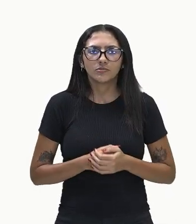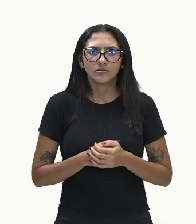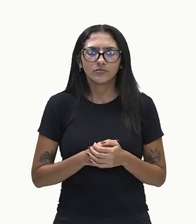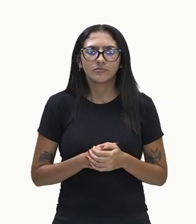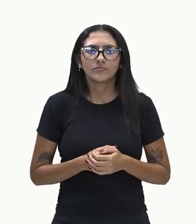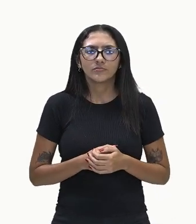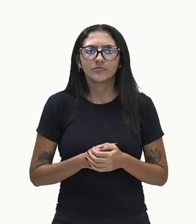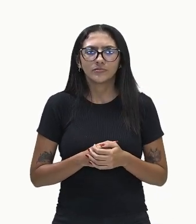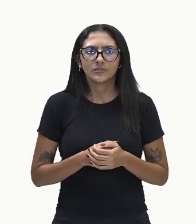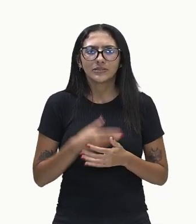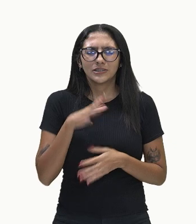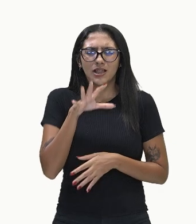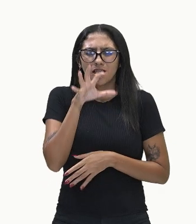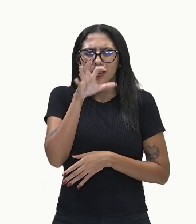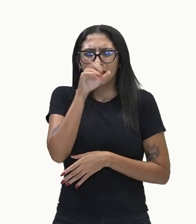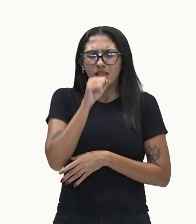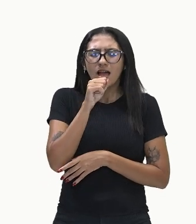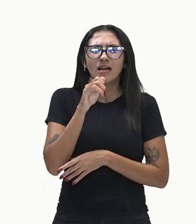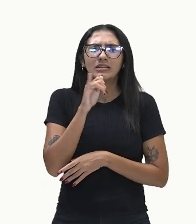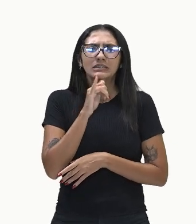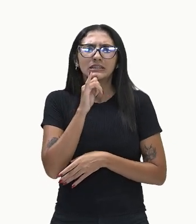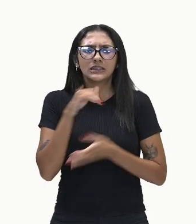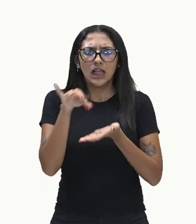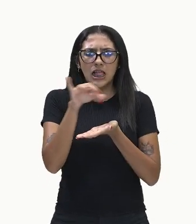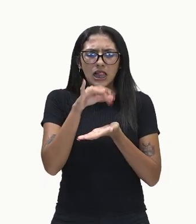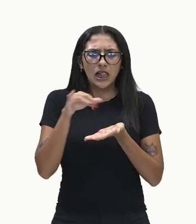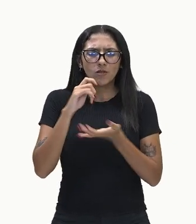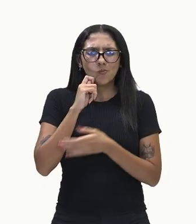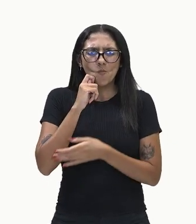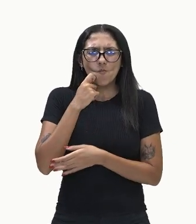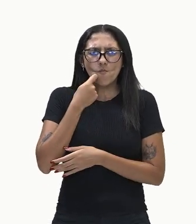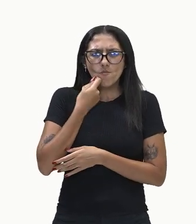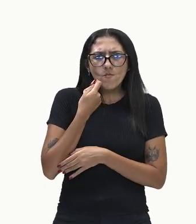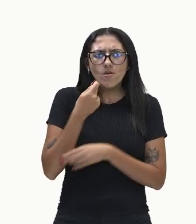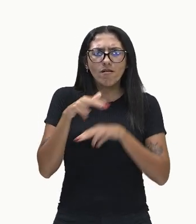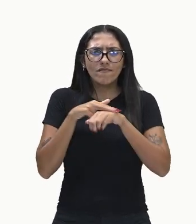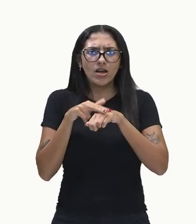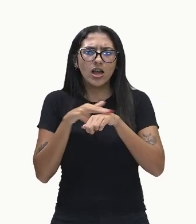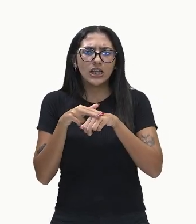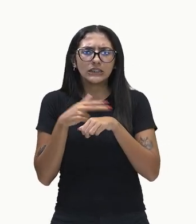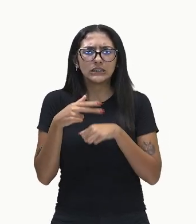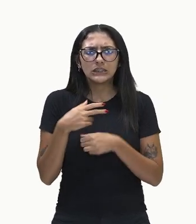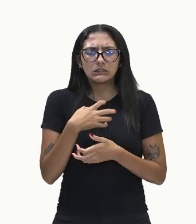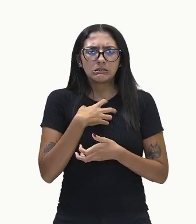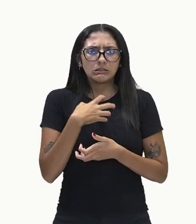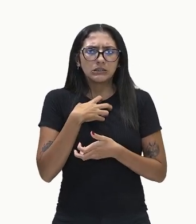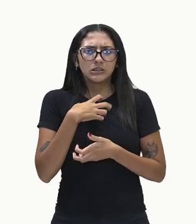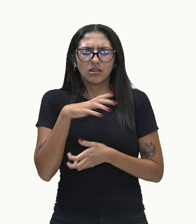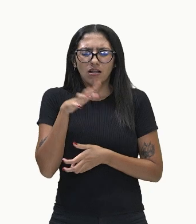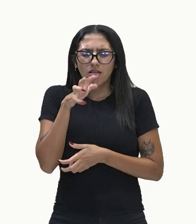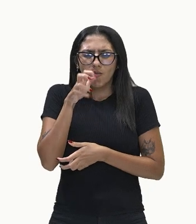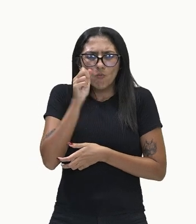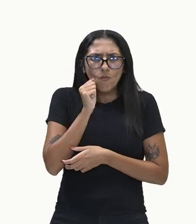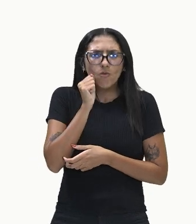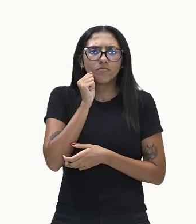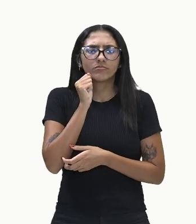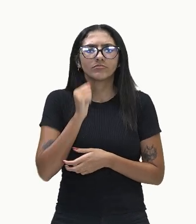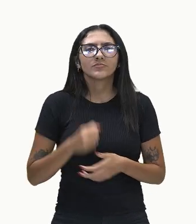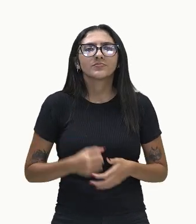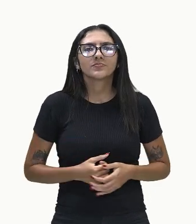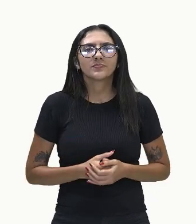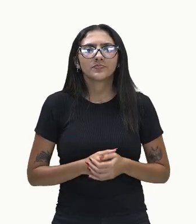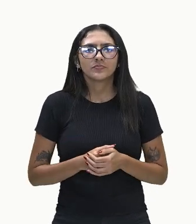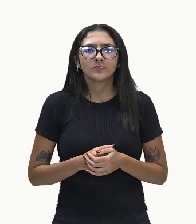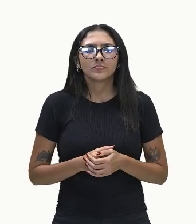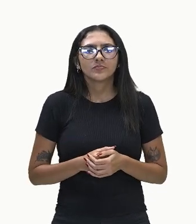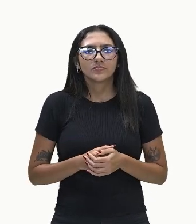bem característico, a gente costuma às vezes adicionar limão na comida e acaba percebendo claramente o sabor azedo. Para perceber